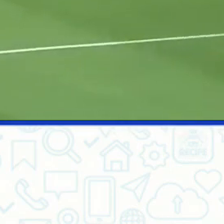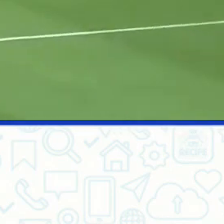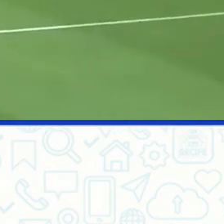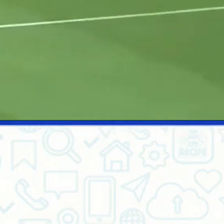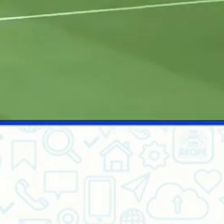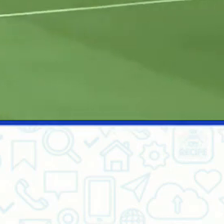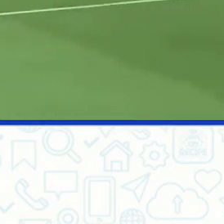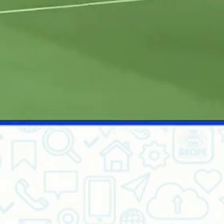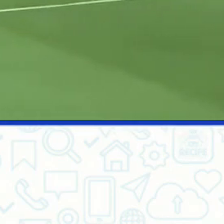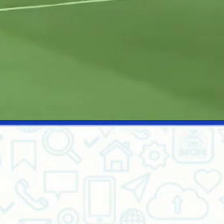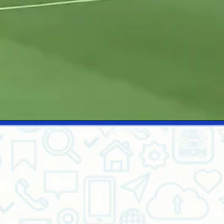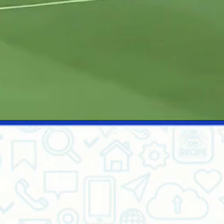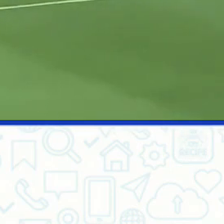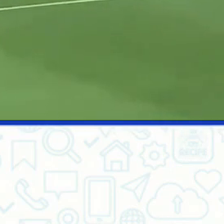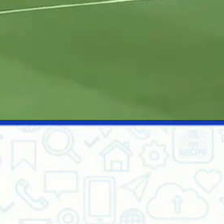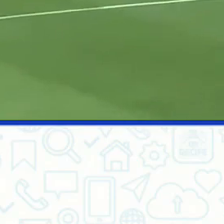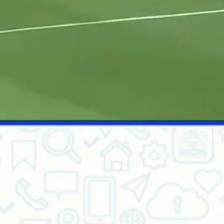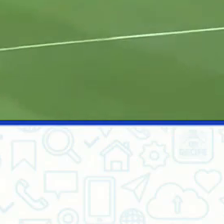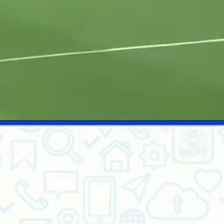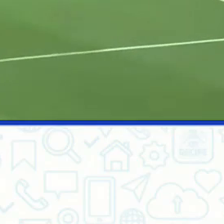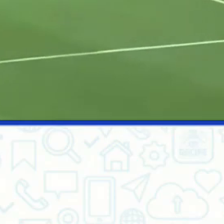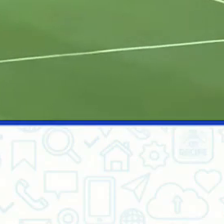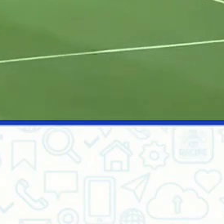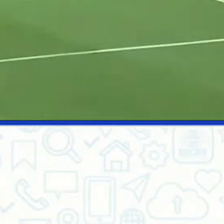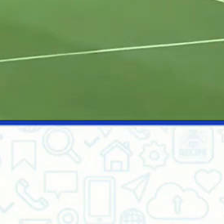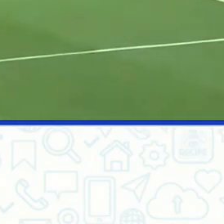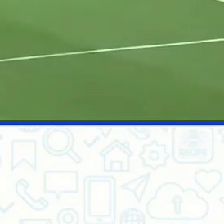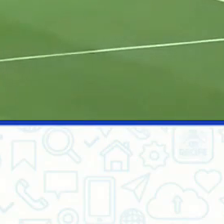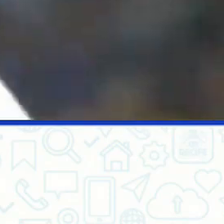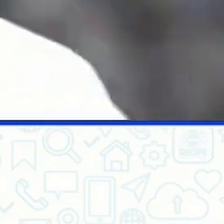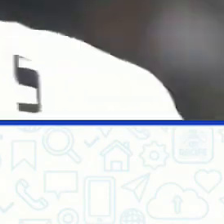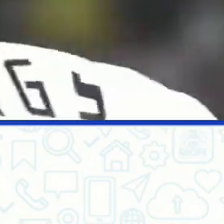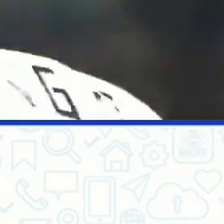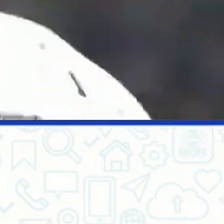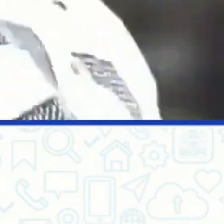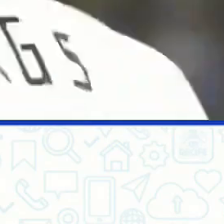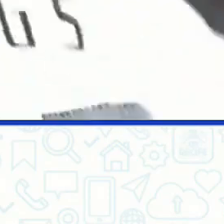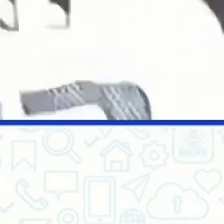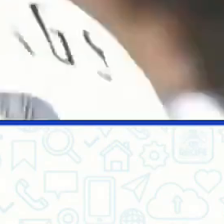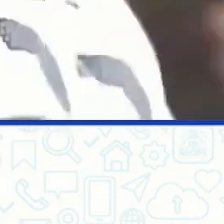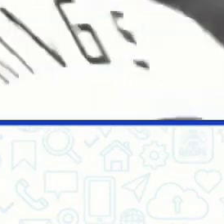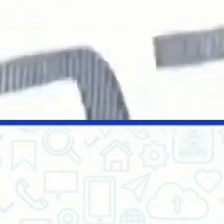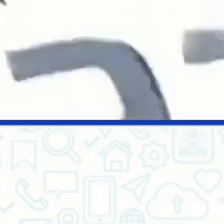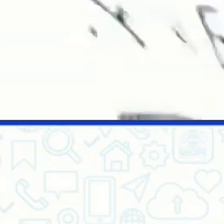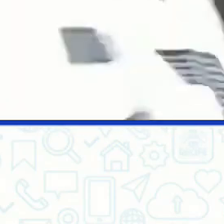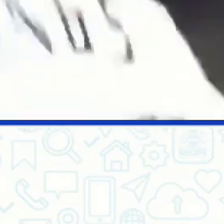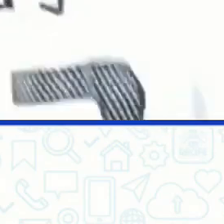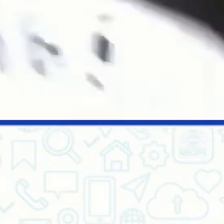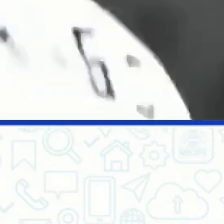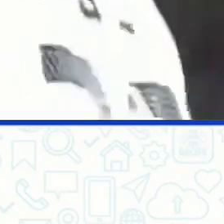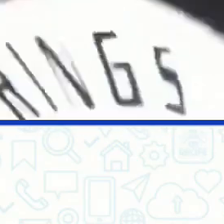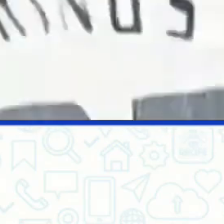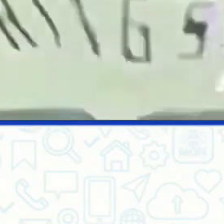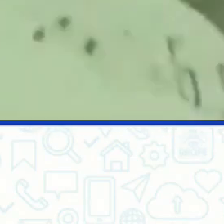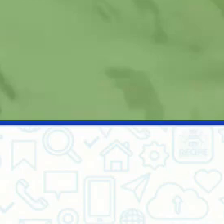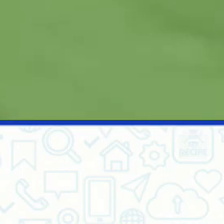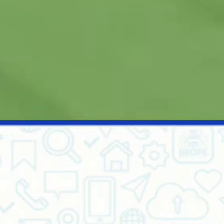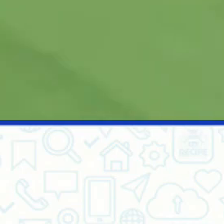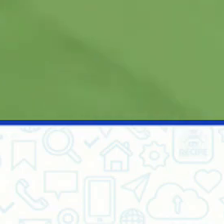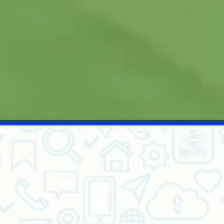deixar ele abrir o espaço pra chutar. Vem a Alemanha pela direita, bomba por cima do gol, o Brasil tá dando espaço pra Alemanha jogar.